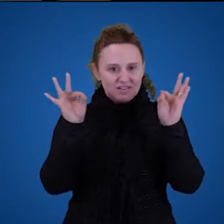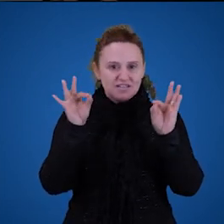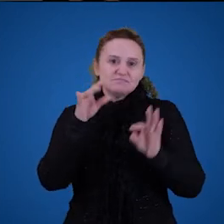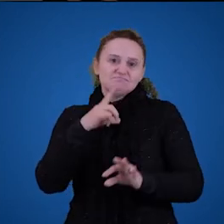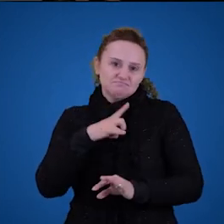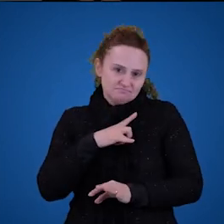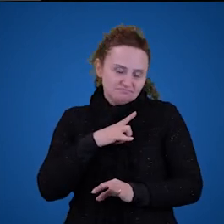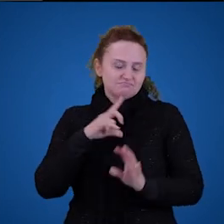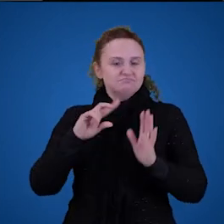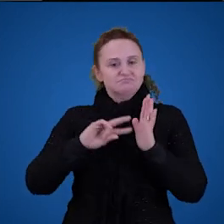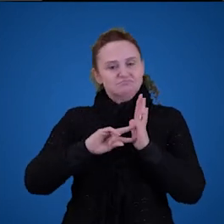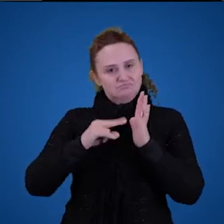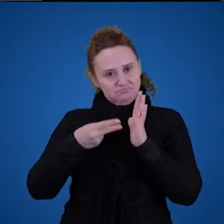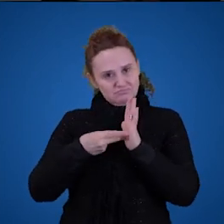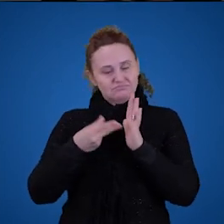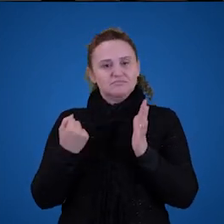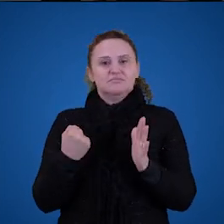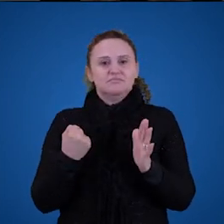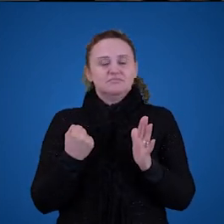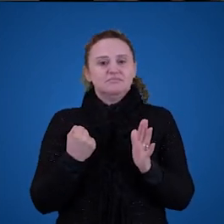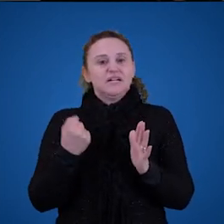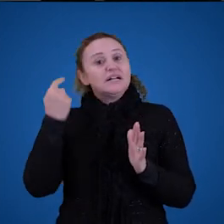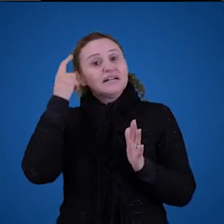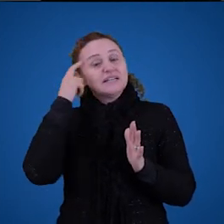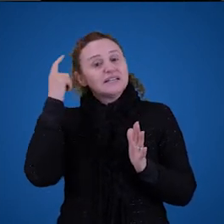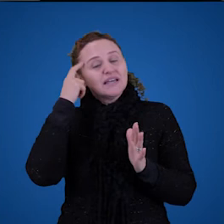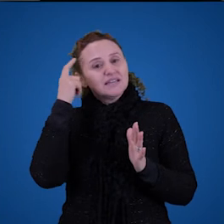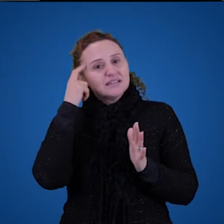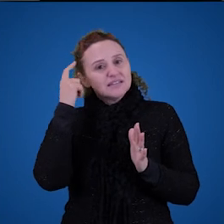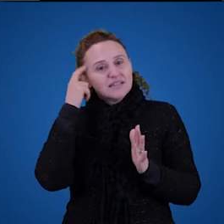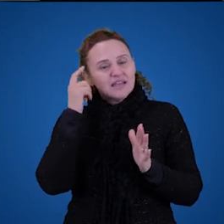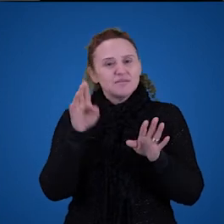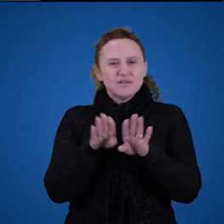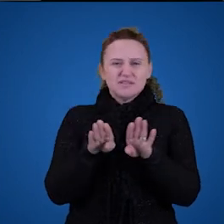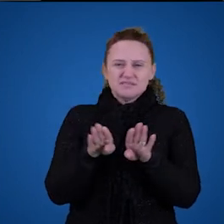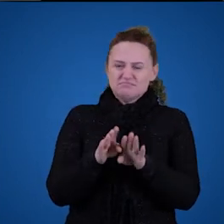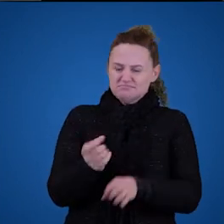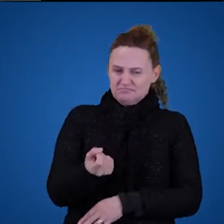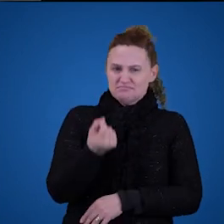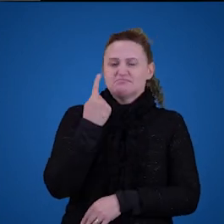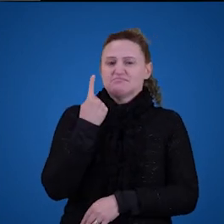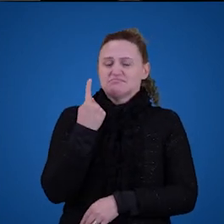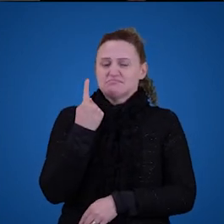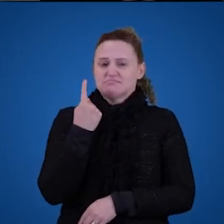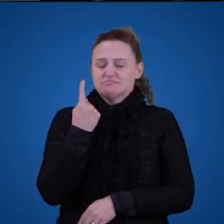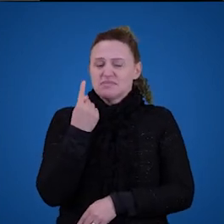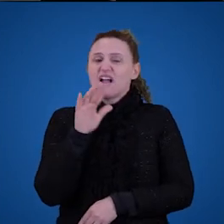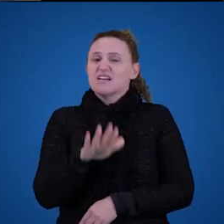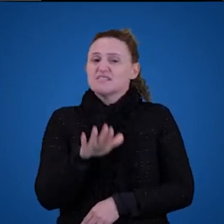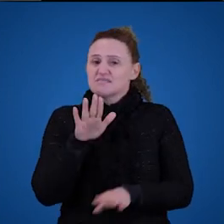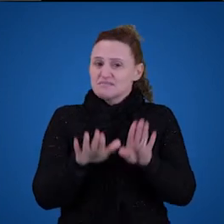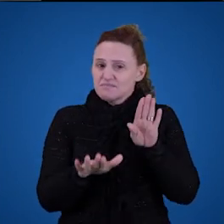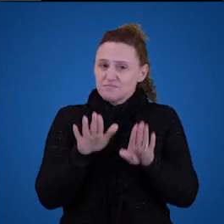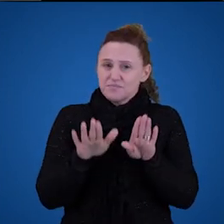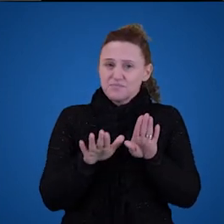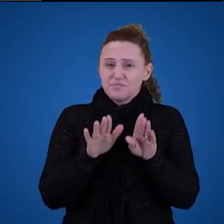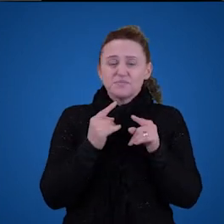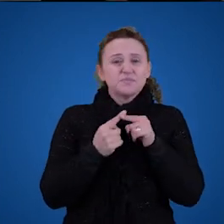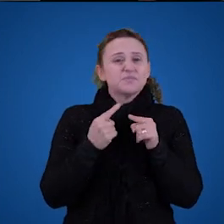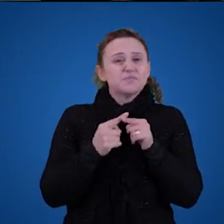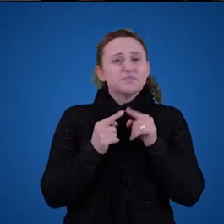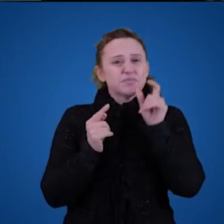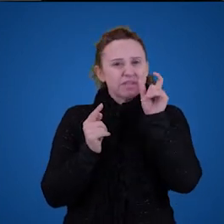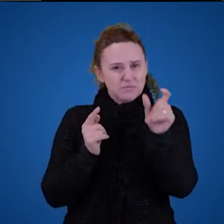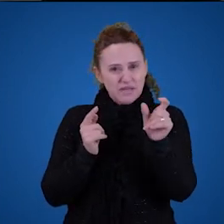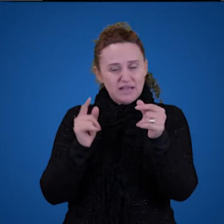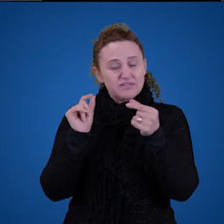tem significado. A ideia é bastante estranha para a maior parte das pessoas, mas parece explicar porque uma palavra